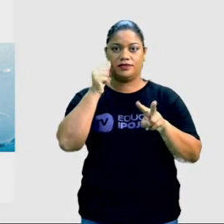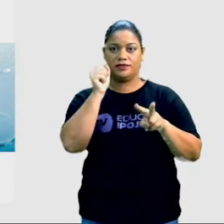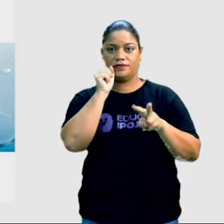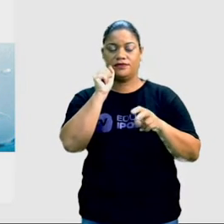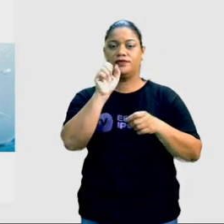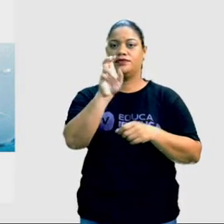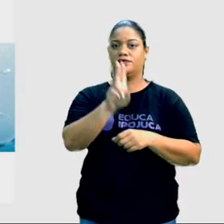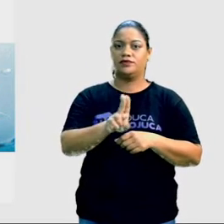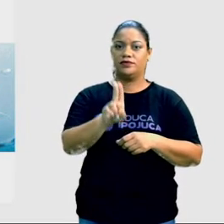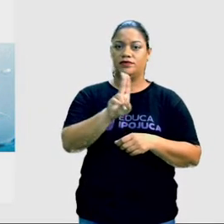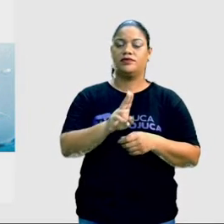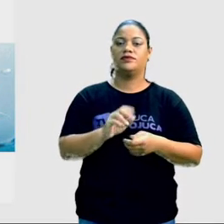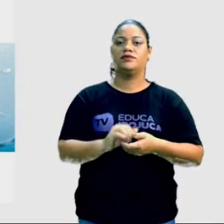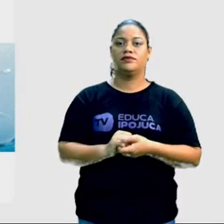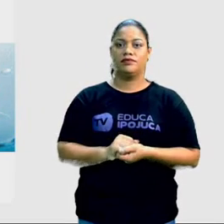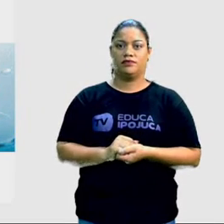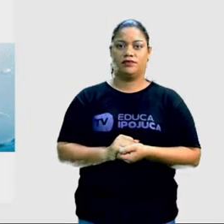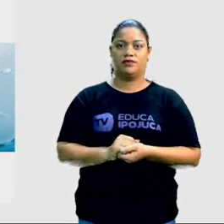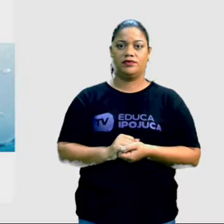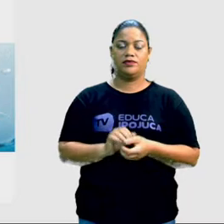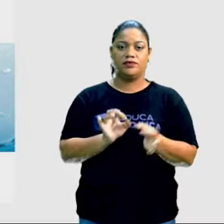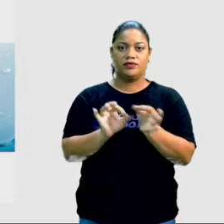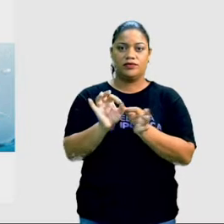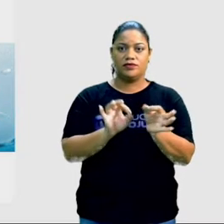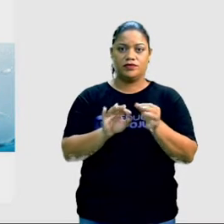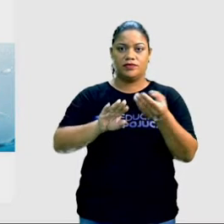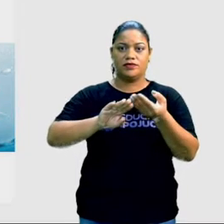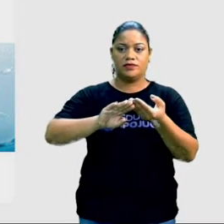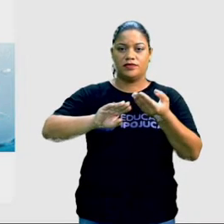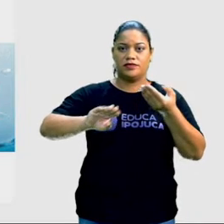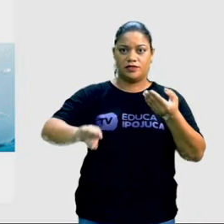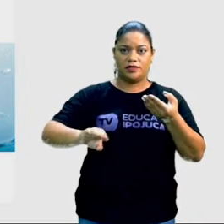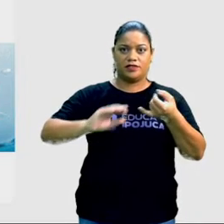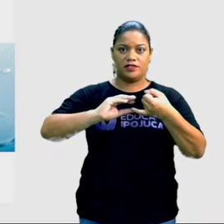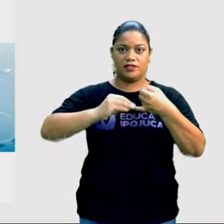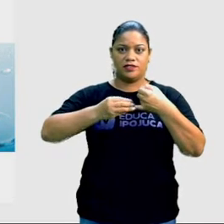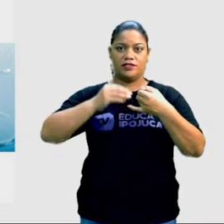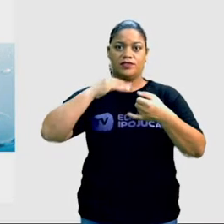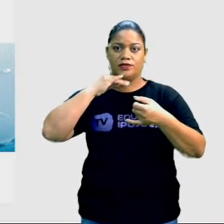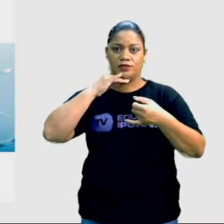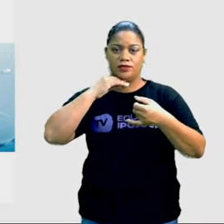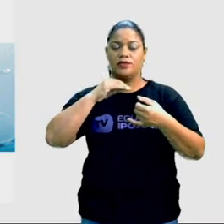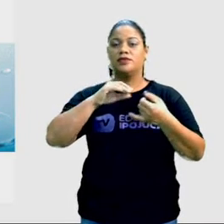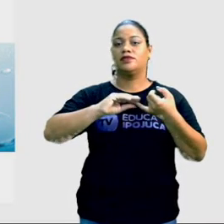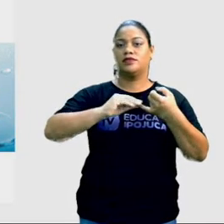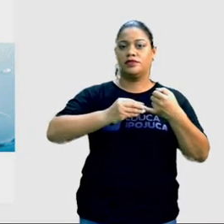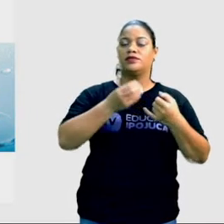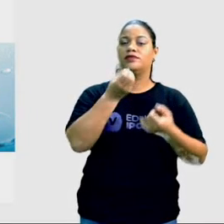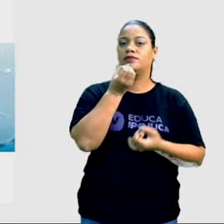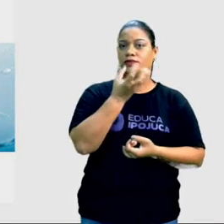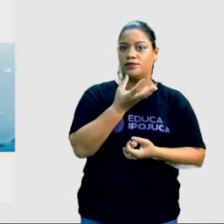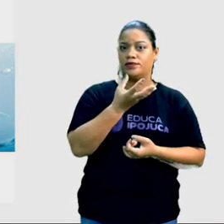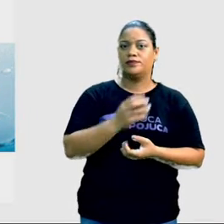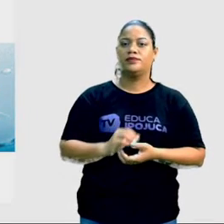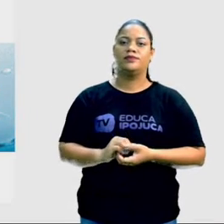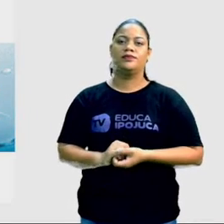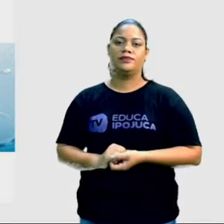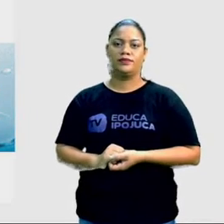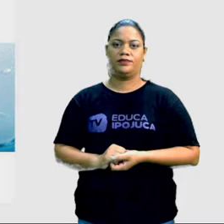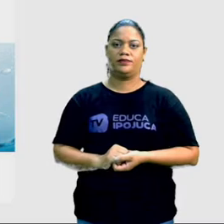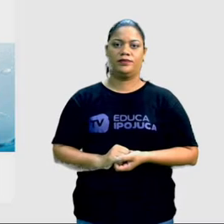vai, como a gente chama, catar o feijão. Ela vai separar os feijões do bom do ruim.